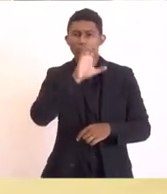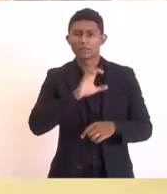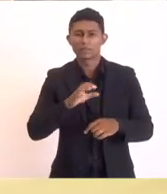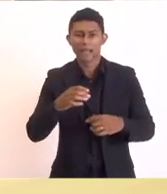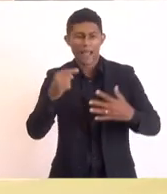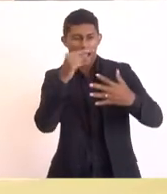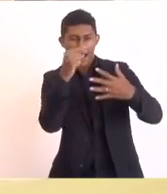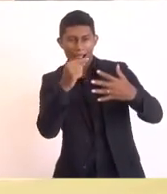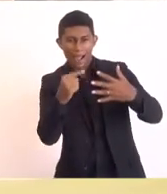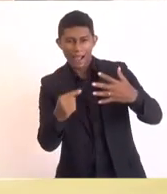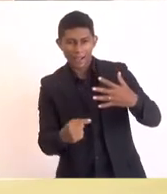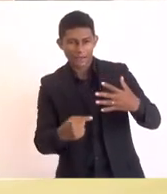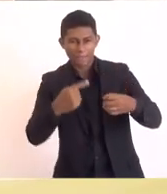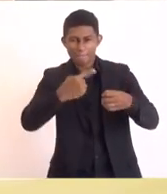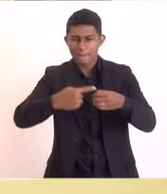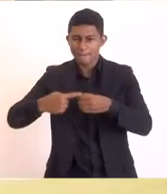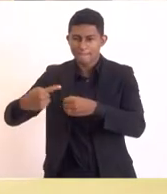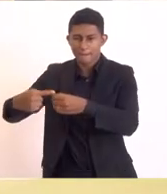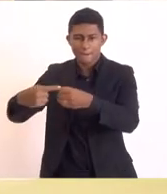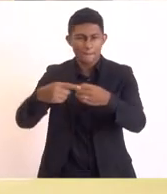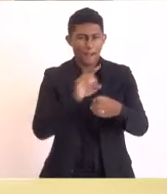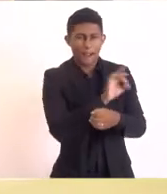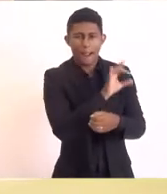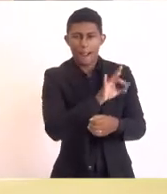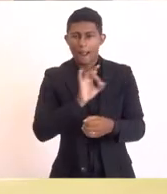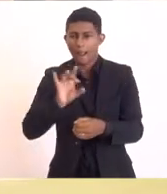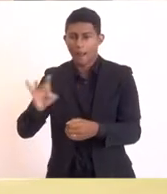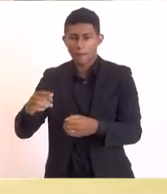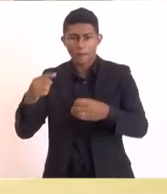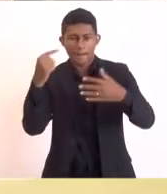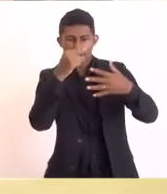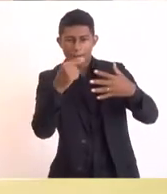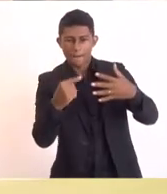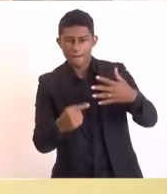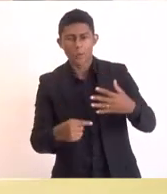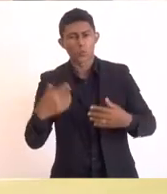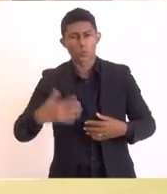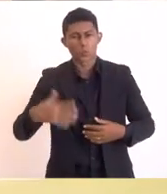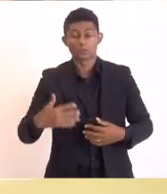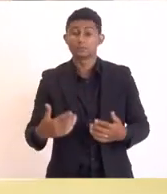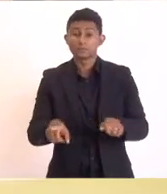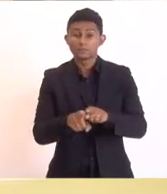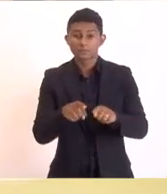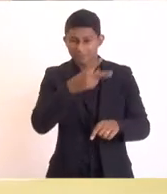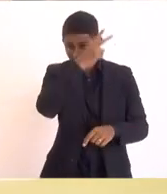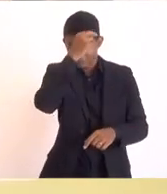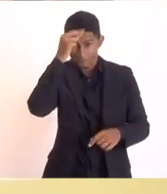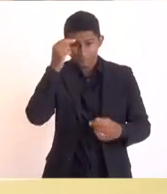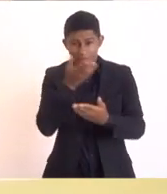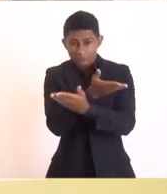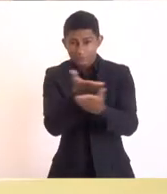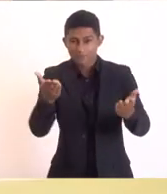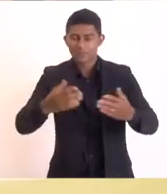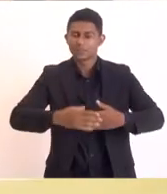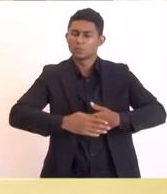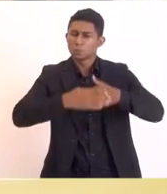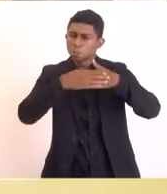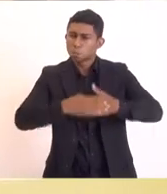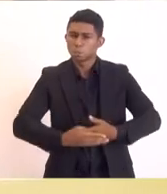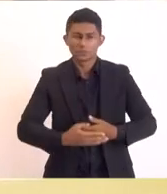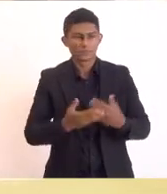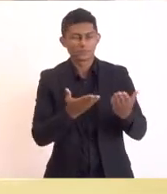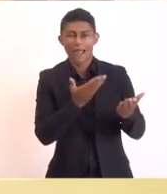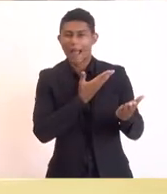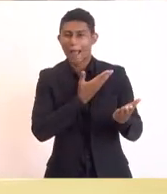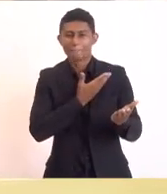características de cada uma das nossas regiões saudar os prefeitos aqui na pessoa do meu amigo